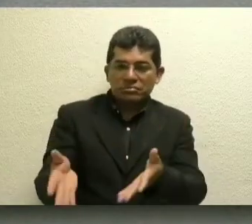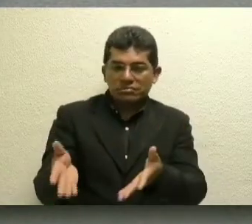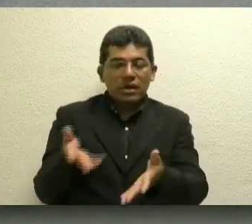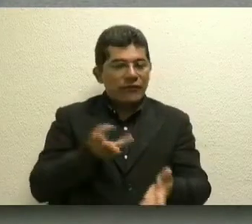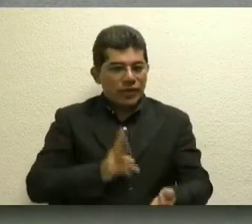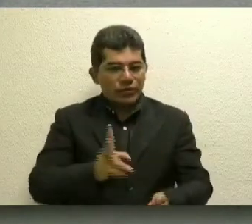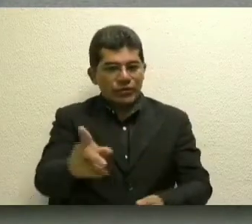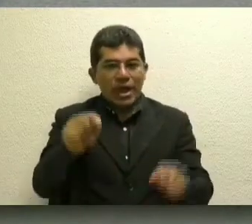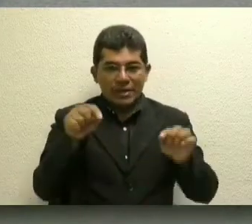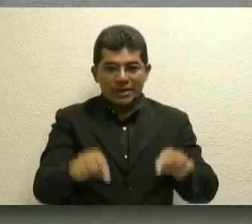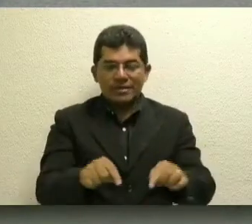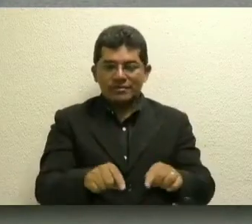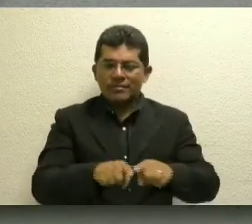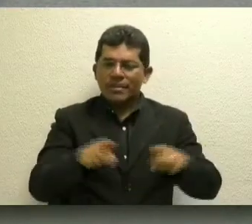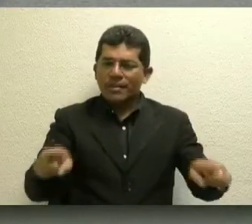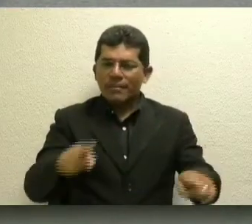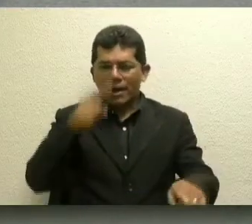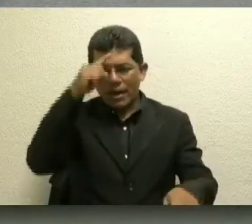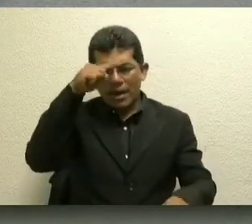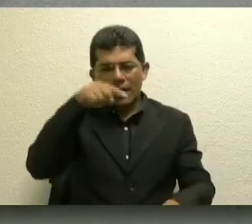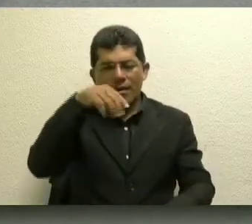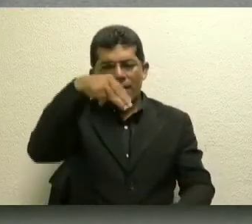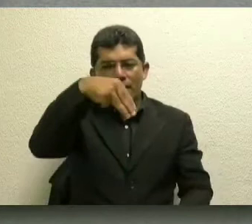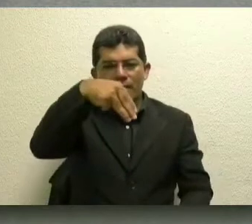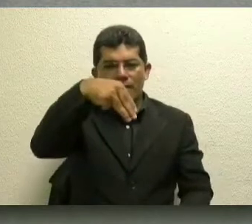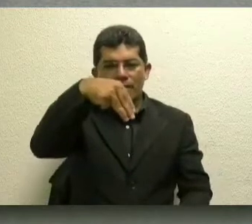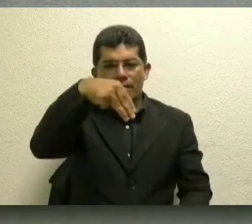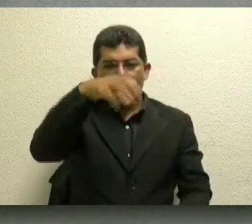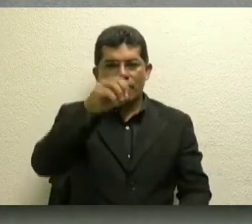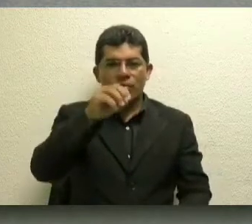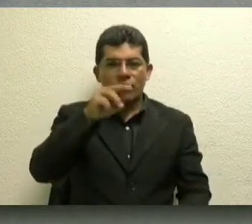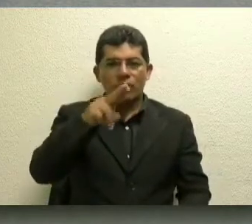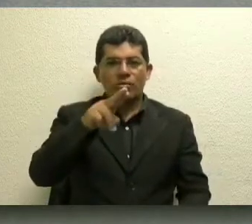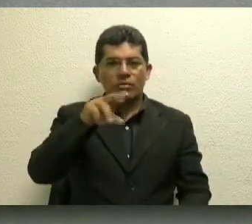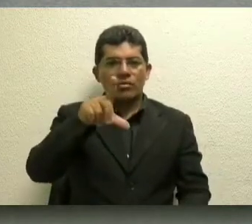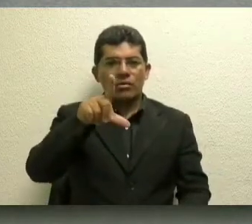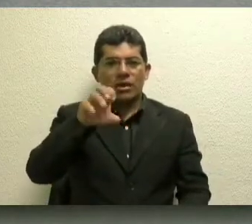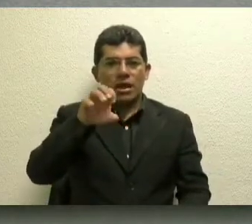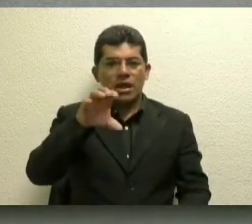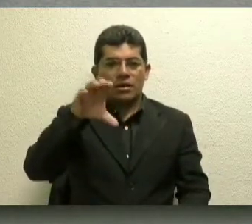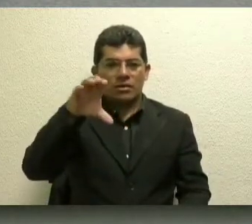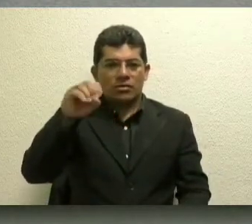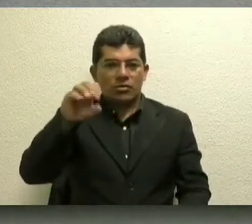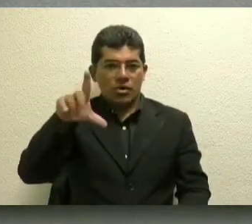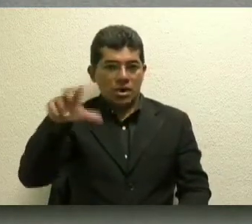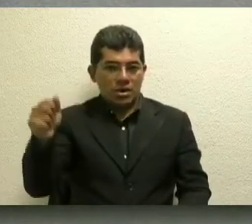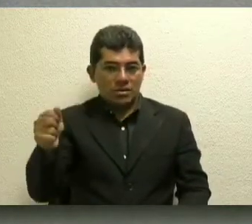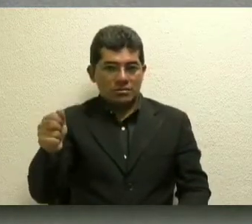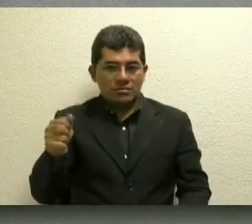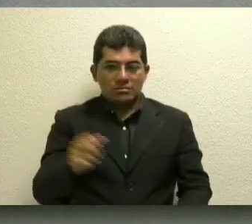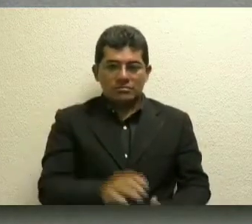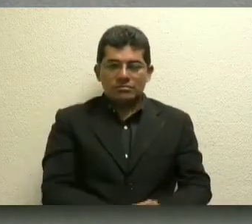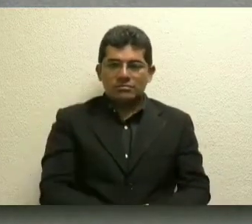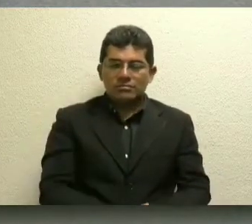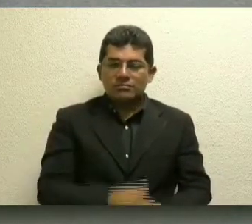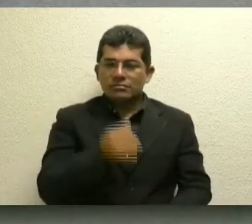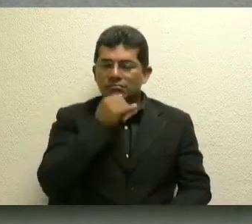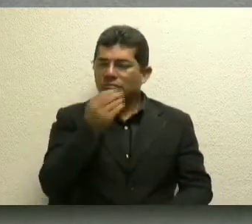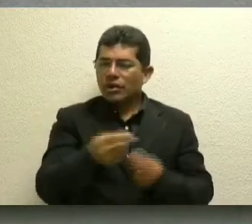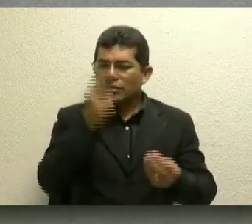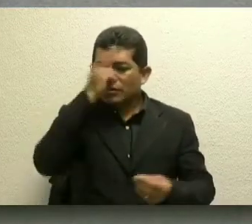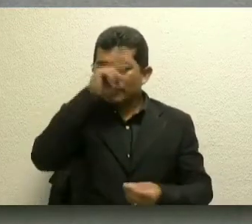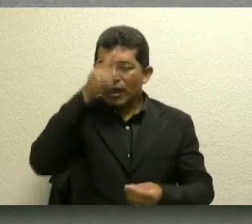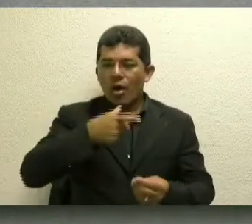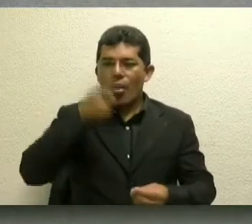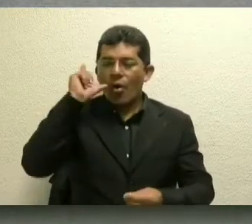continuar aqui. E a molécula de água, eu fiquei encantada e apaixonada. Eu tenho uma relação muito forte com a água. Tanto que ontem à noite eu estava tomando